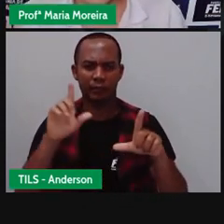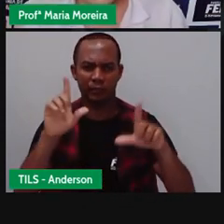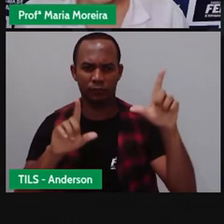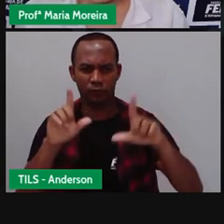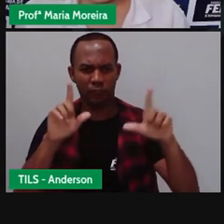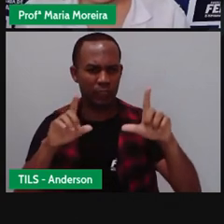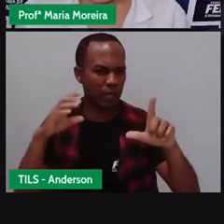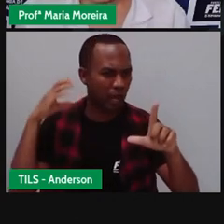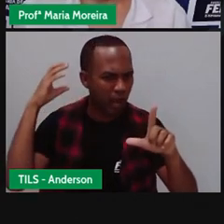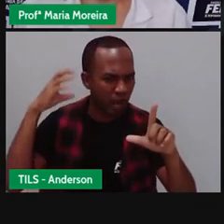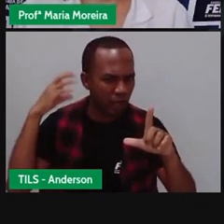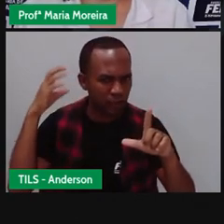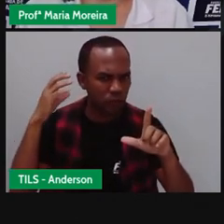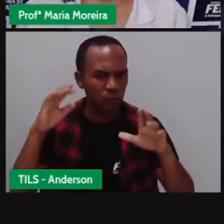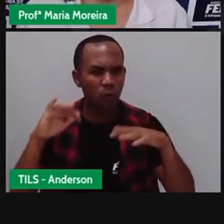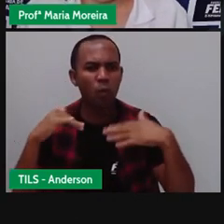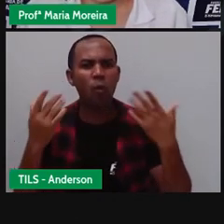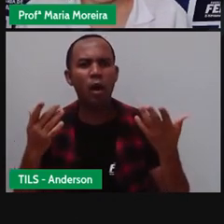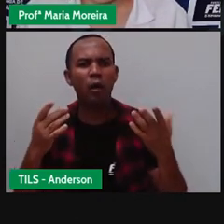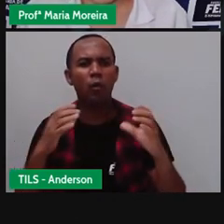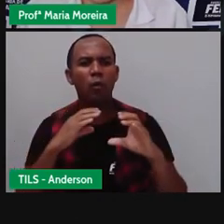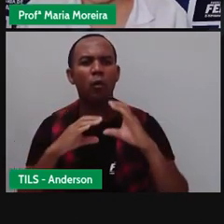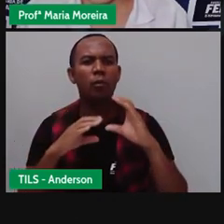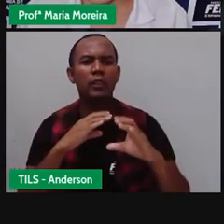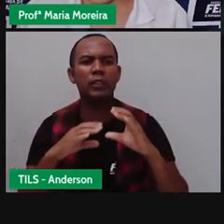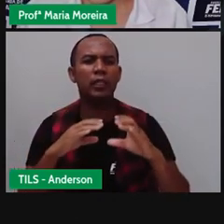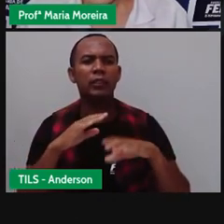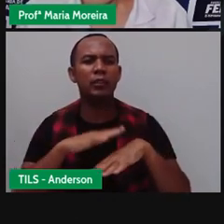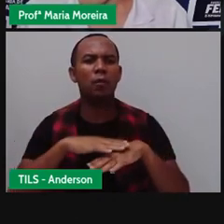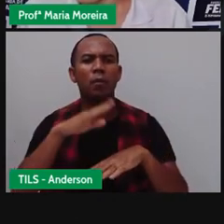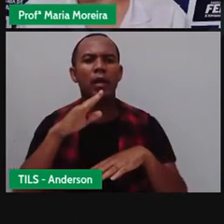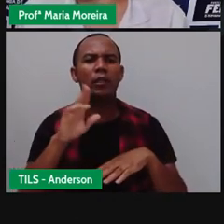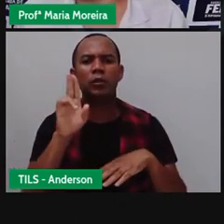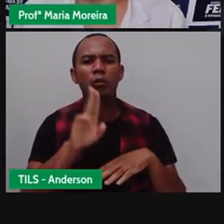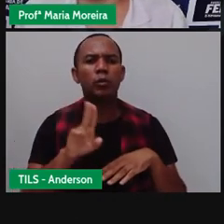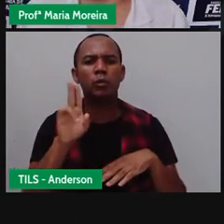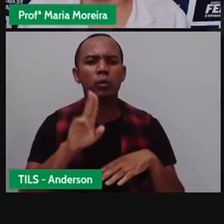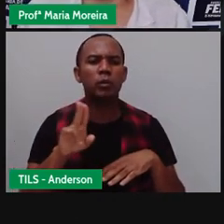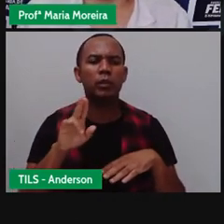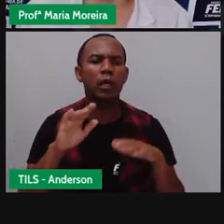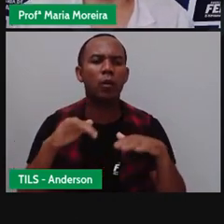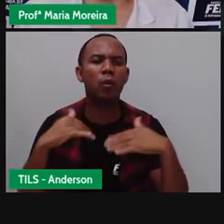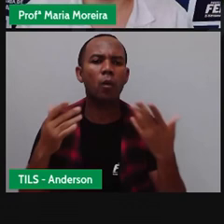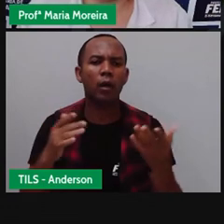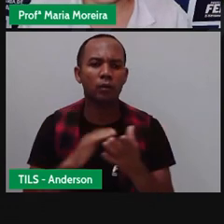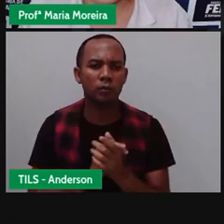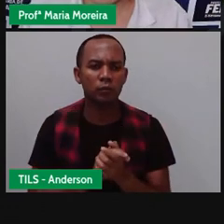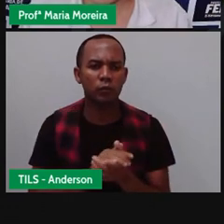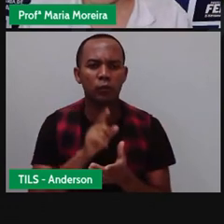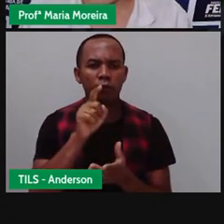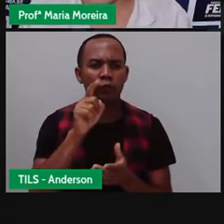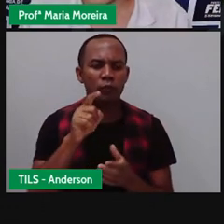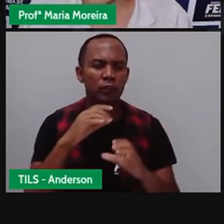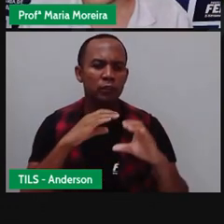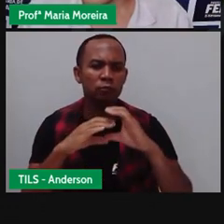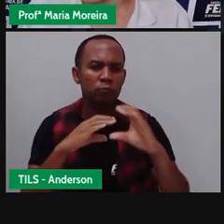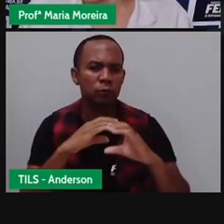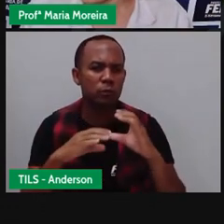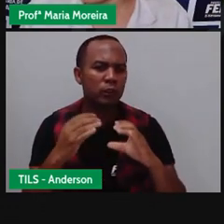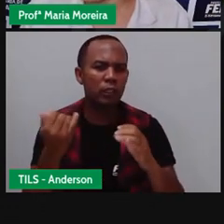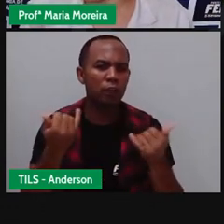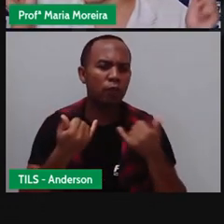Escutam rádio? Qual o meio de comunicação que vocês mais utilizam? Qual o meio de comunicação que vocês utilizam para se informar?